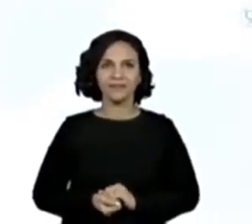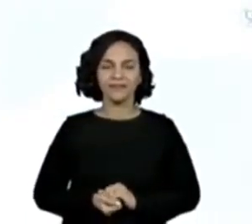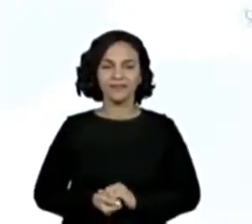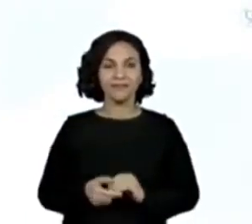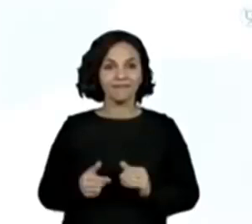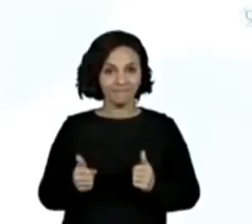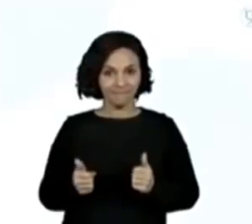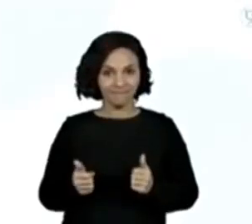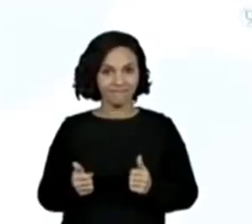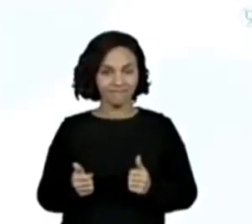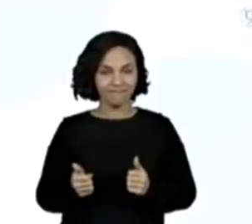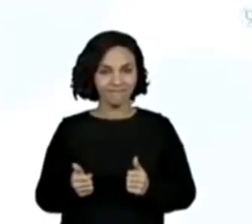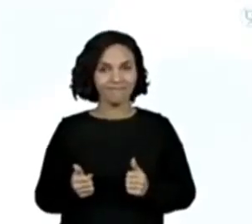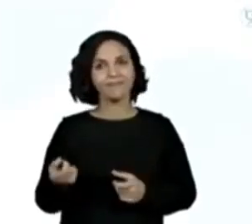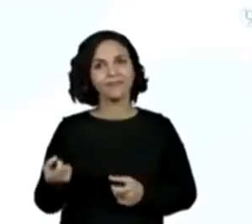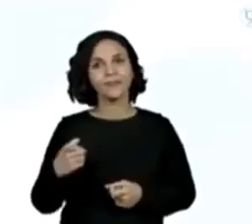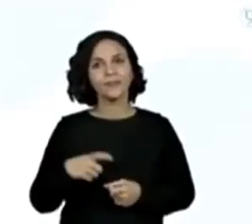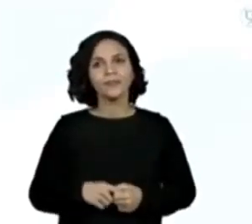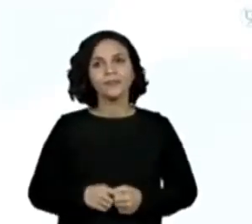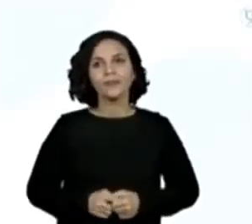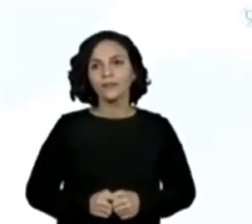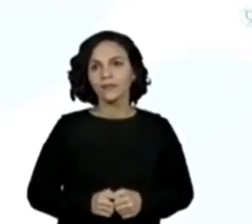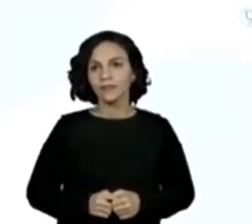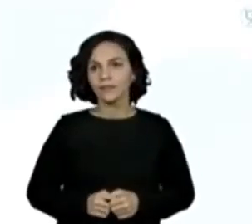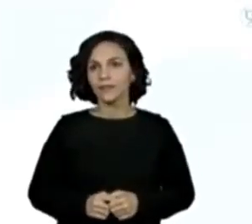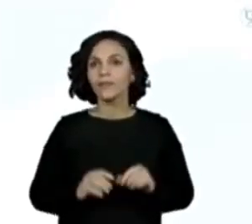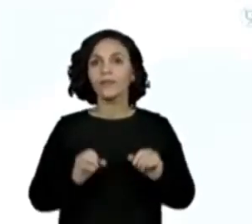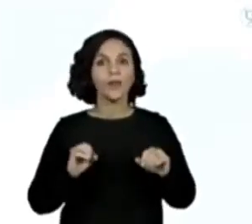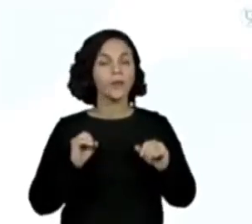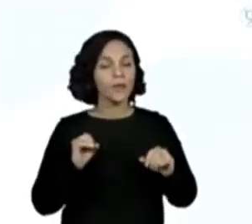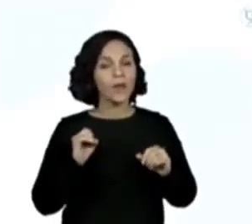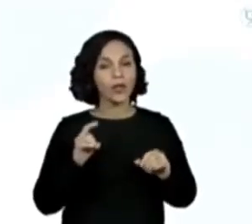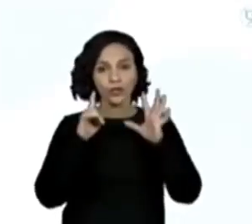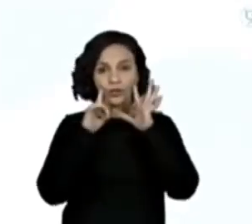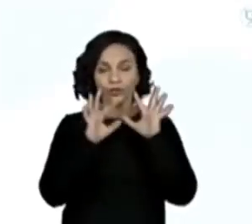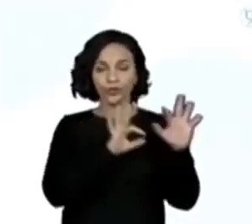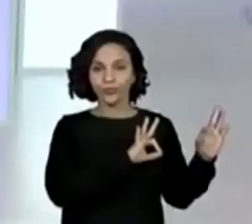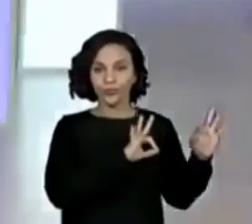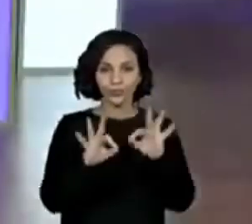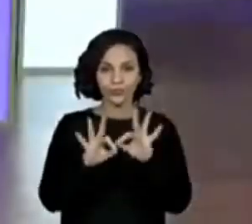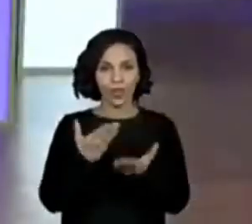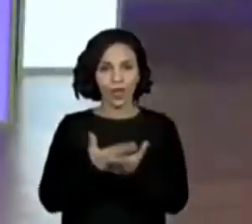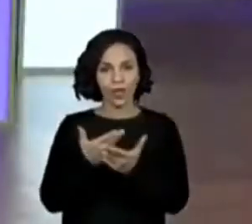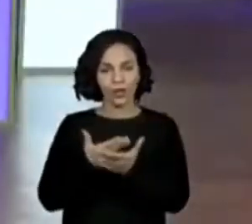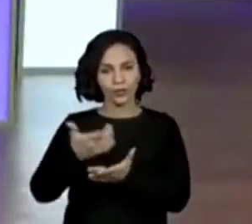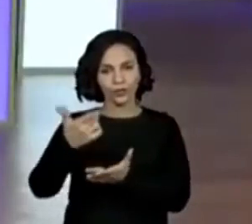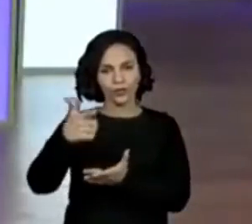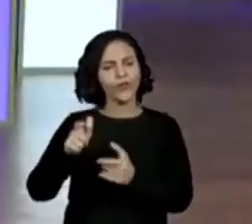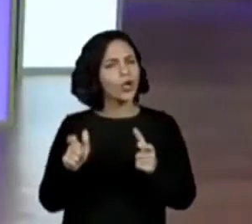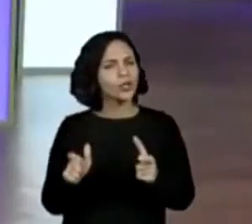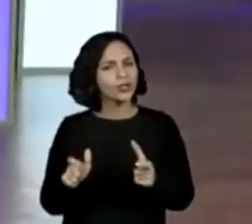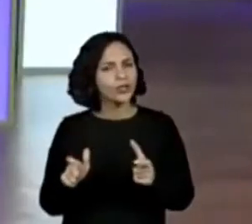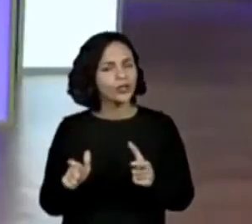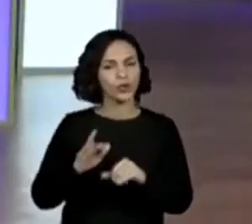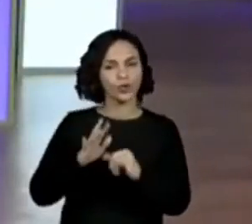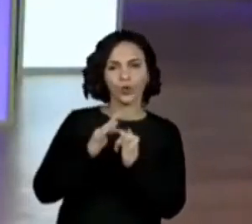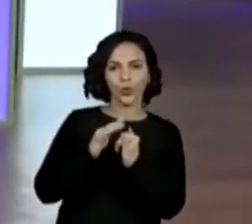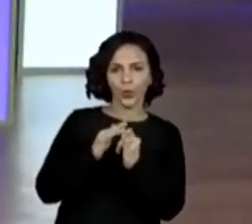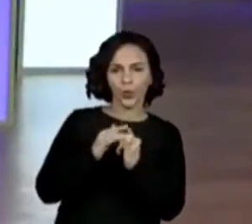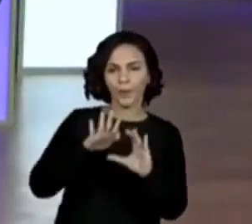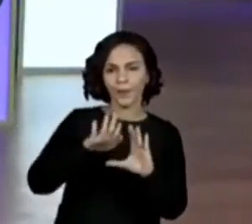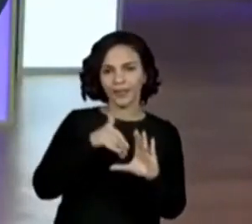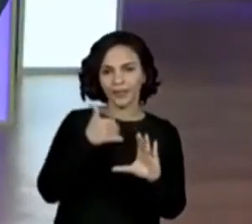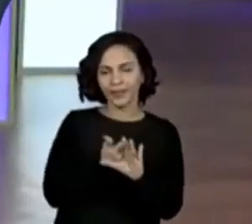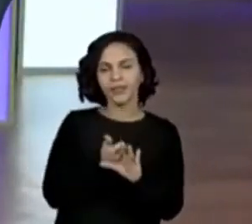Pronto? Printou. Muito bem. Vocês podem retomar a aula, então, no YouTube, no Facebook